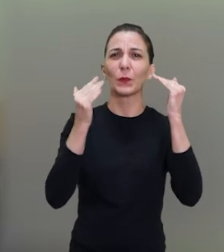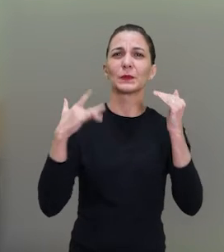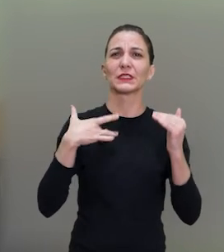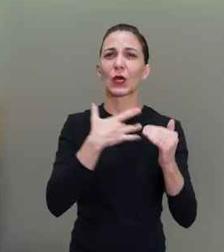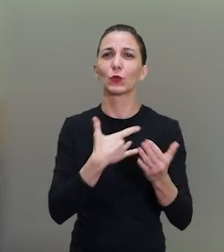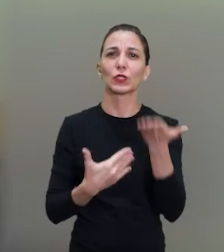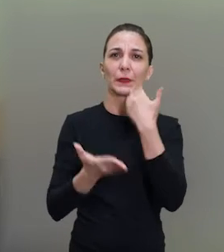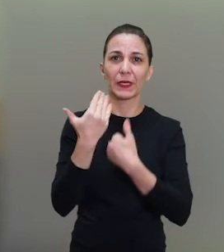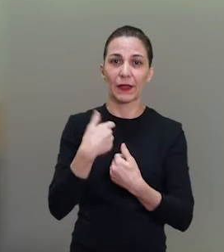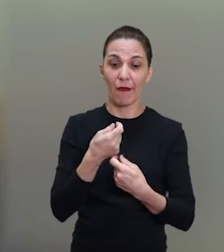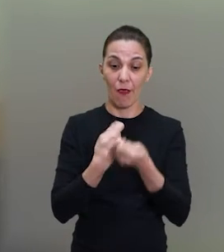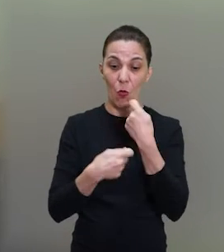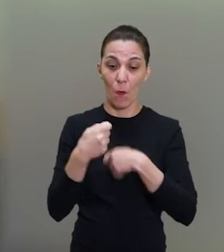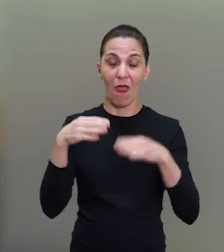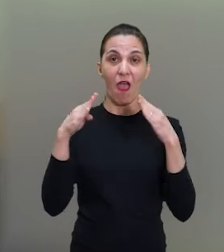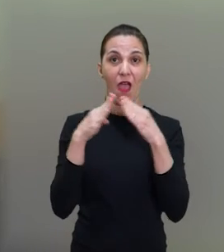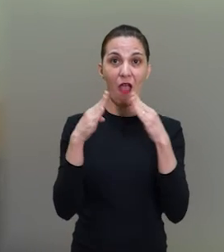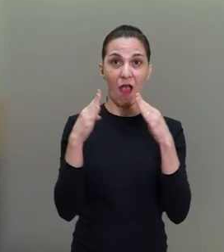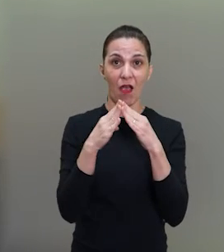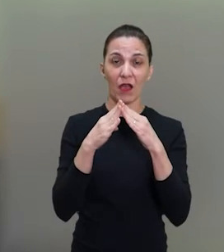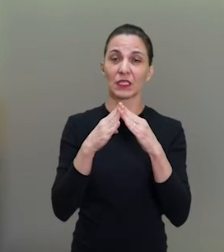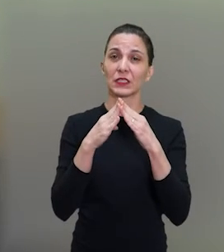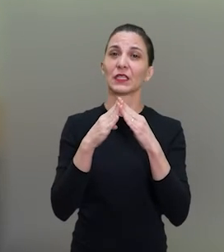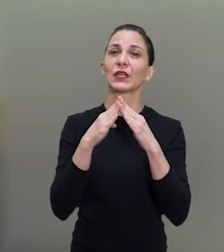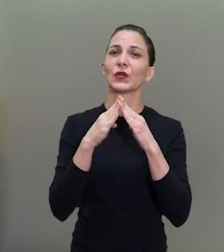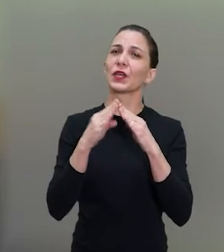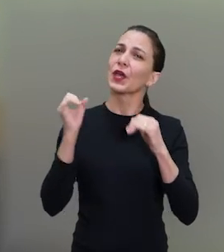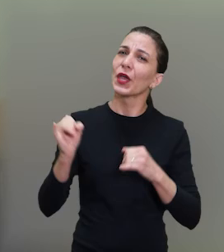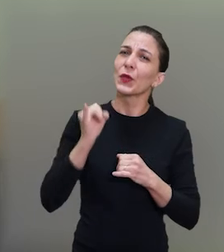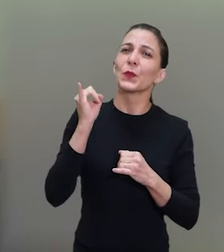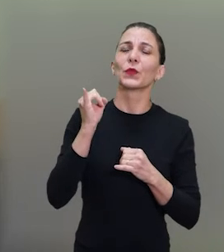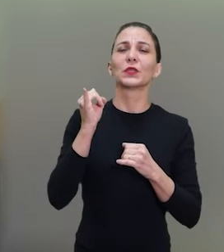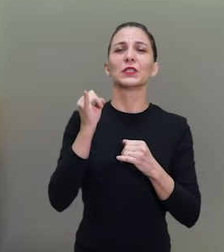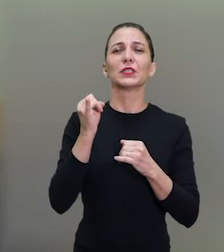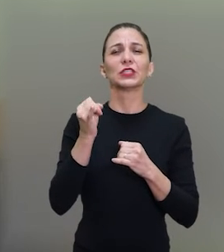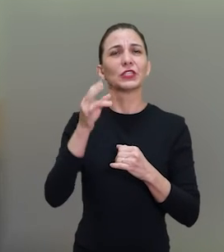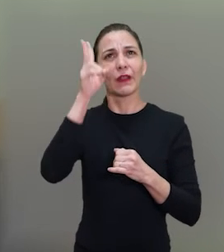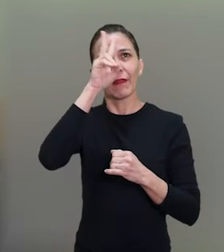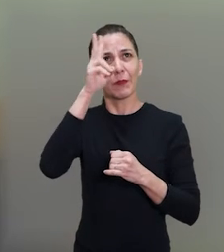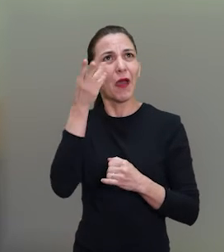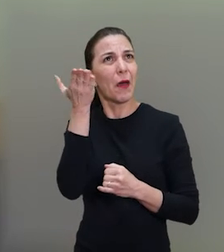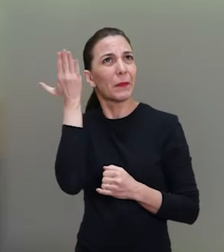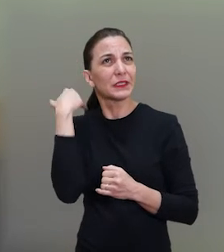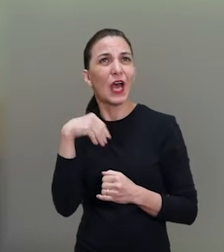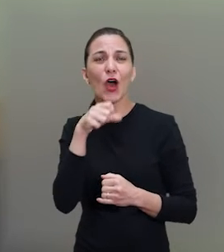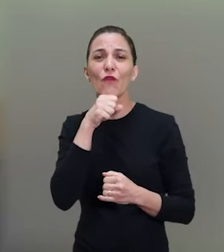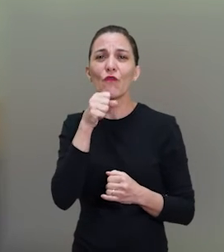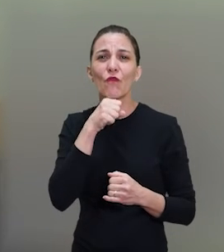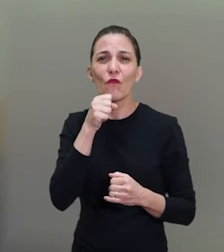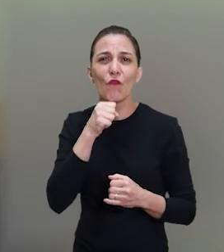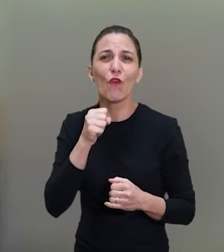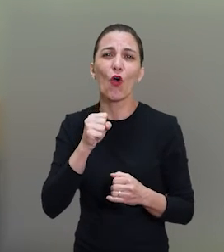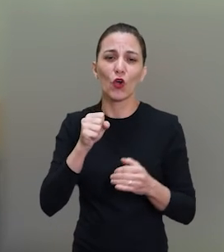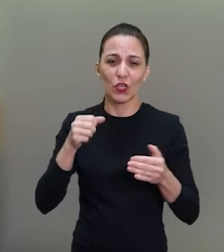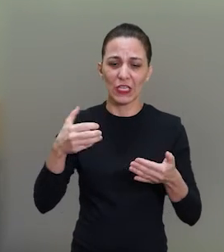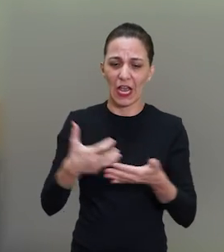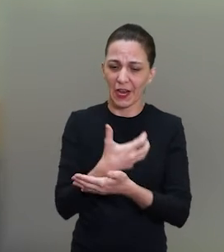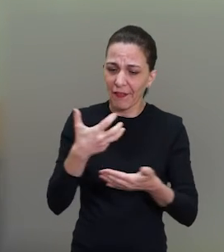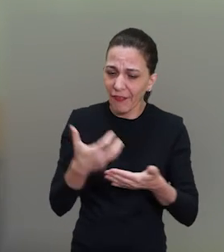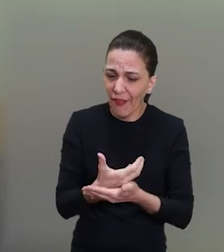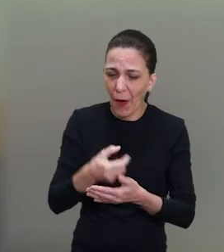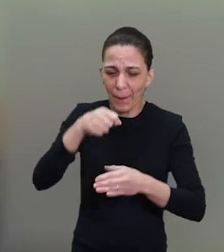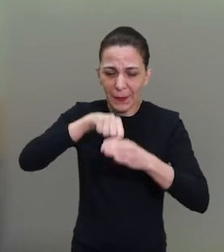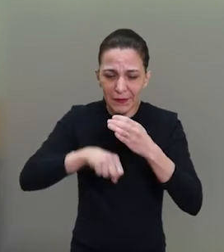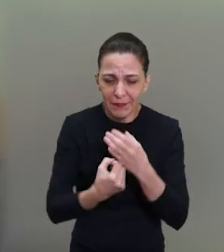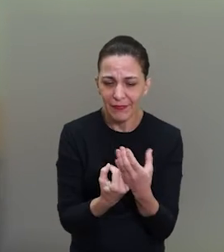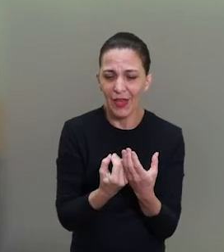alimentar, economia doméstica e honra aos nossos avós e nossas avós que mantinham seus quintais sempre